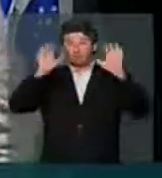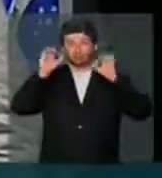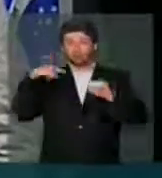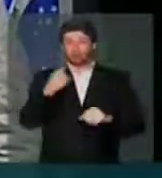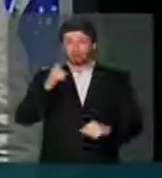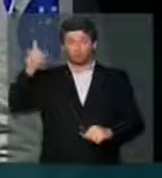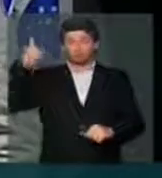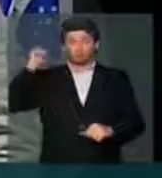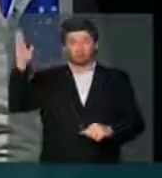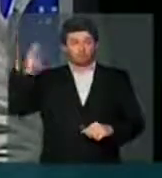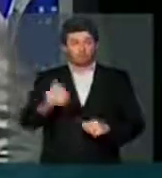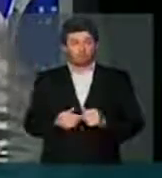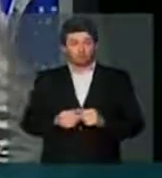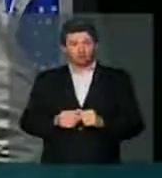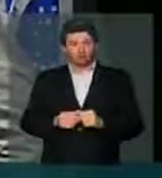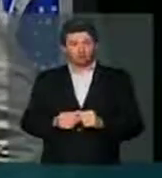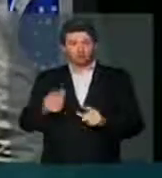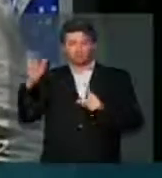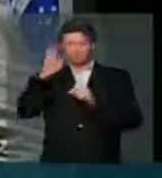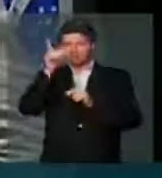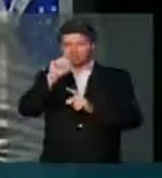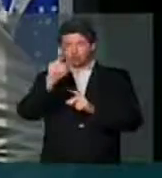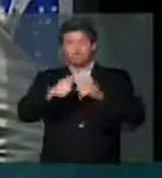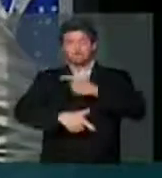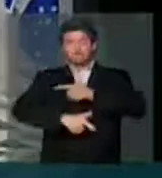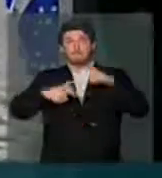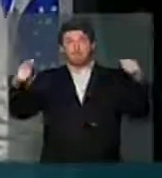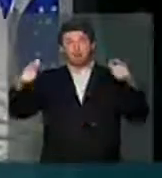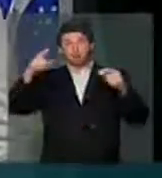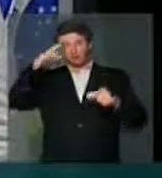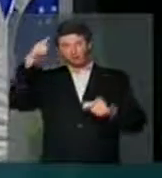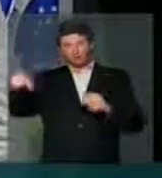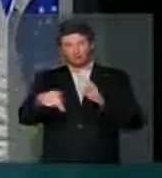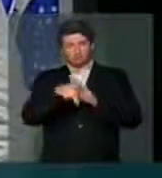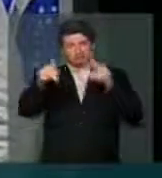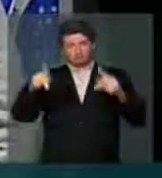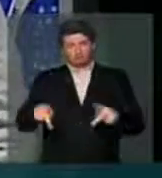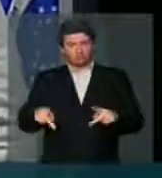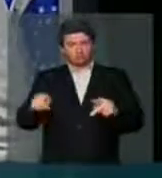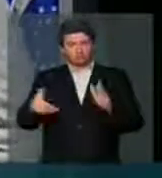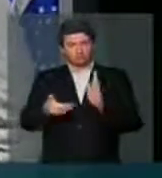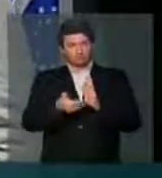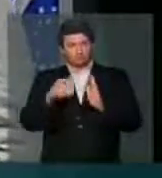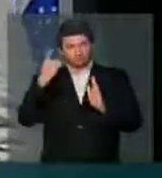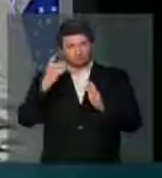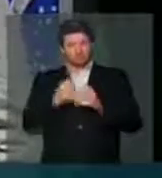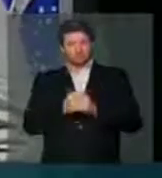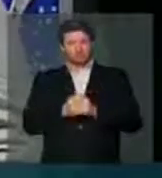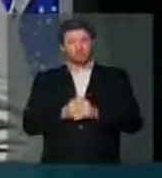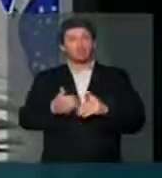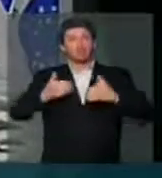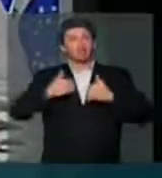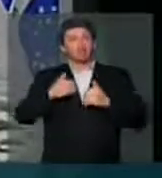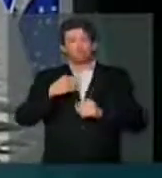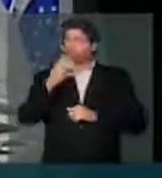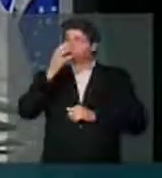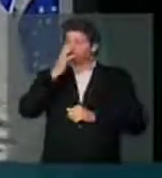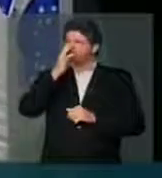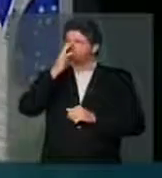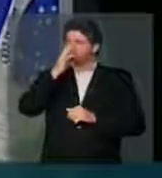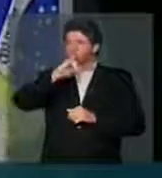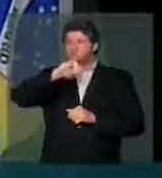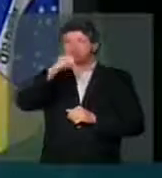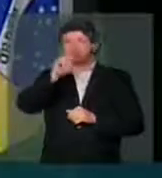não reflete não maioria dessa casa eu prestei atenção